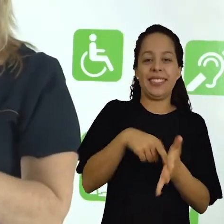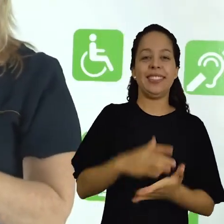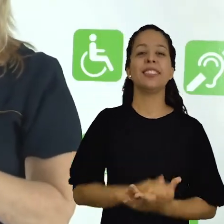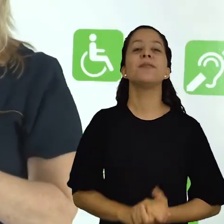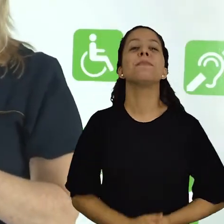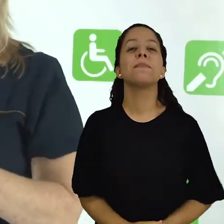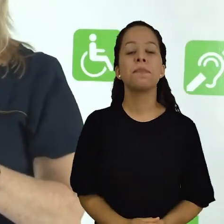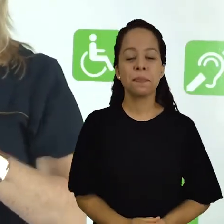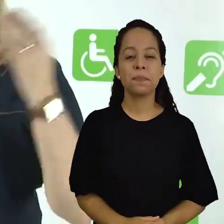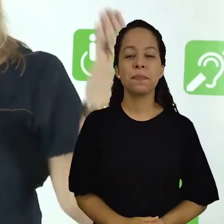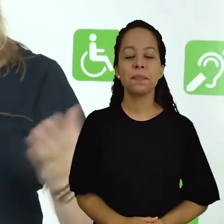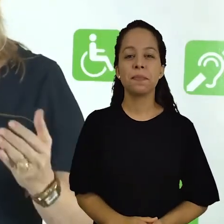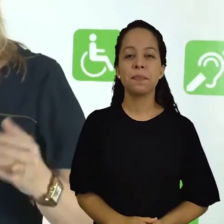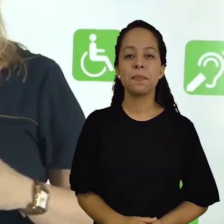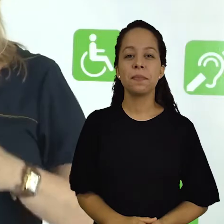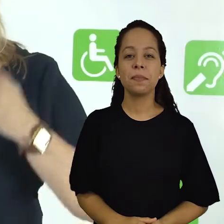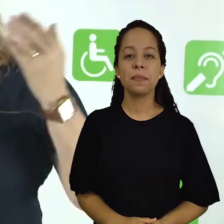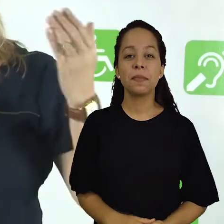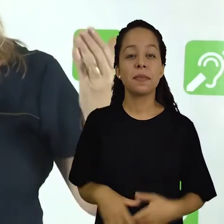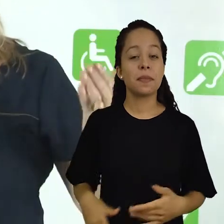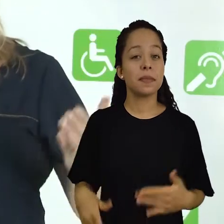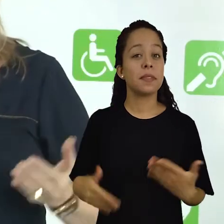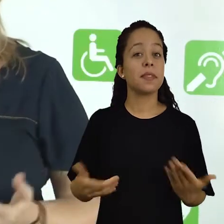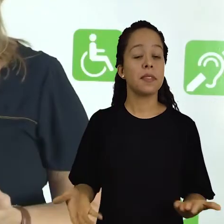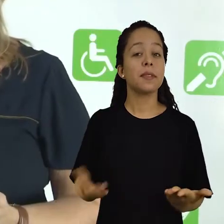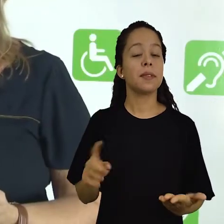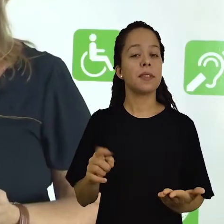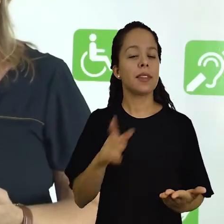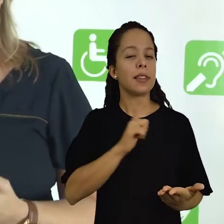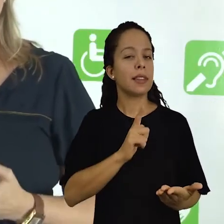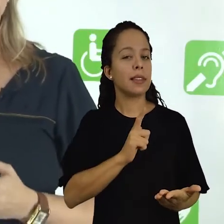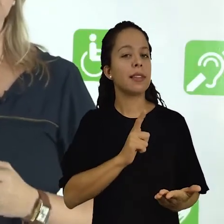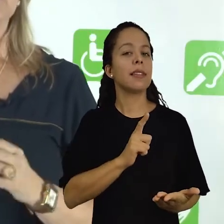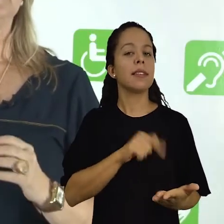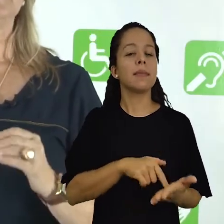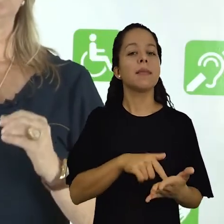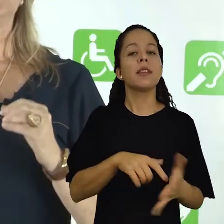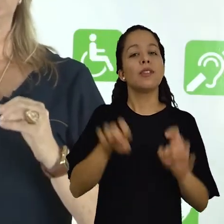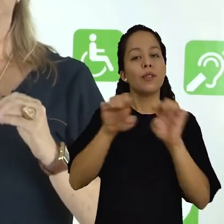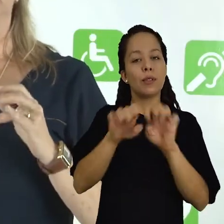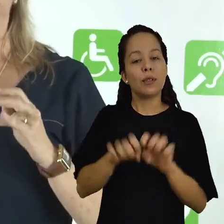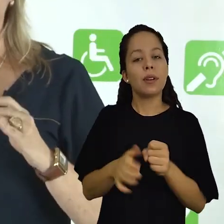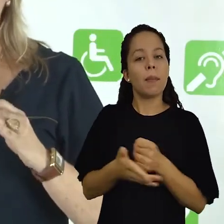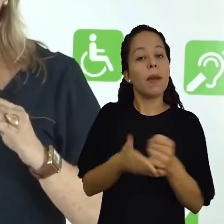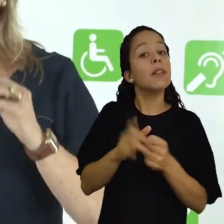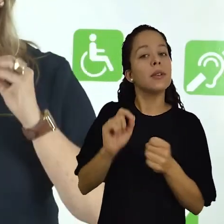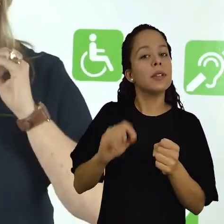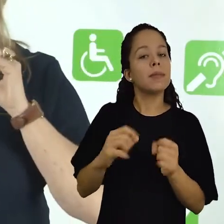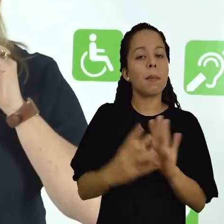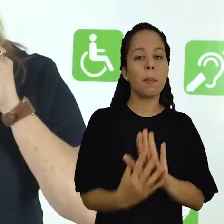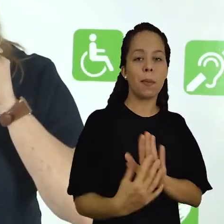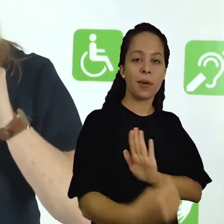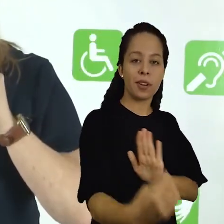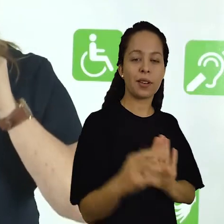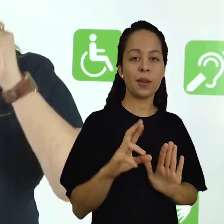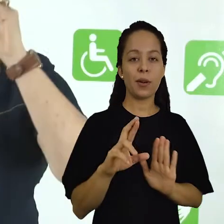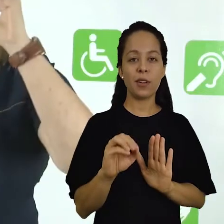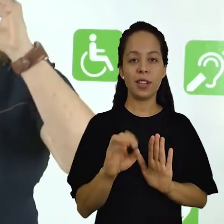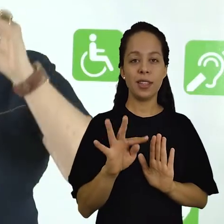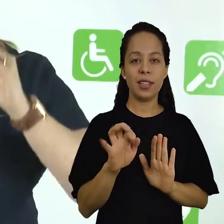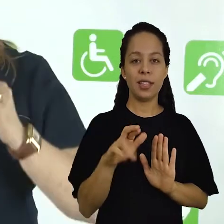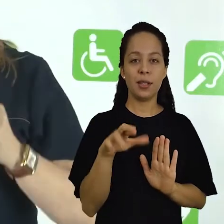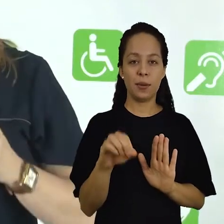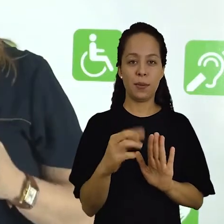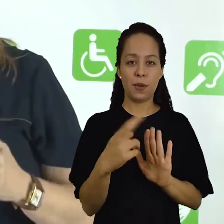pesquisa, essa organização da pesquisa. Então, nós temos como estrutura básica,